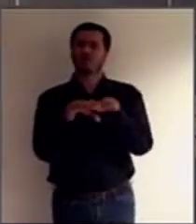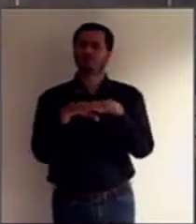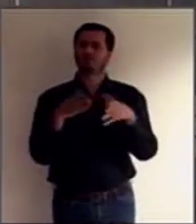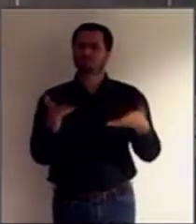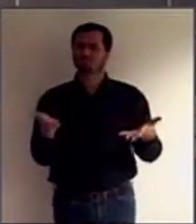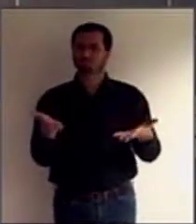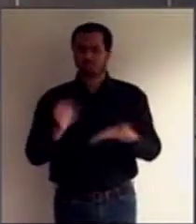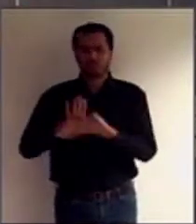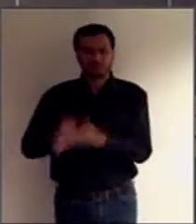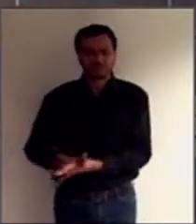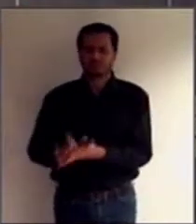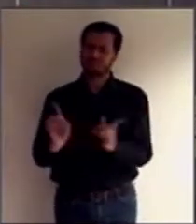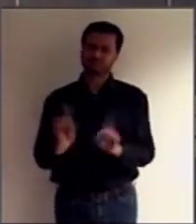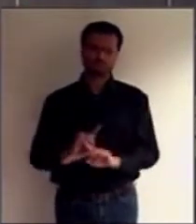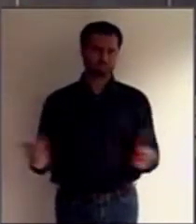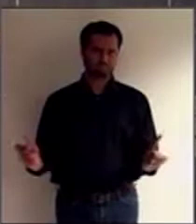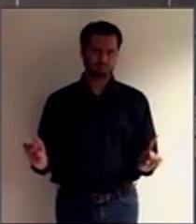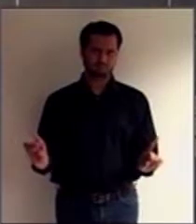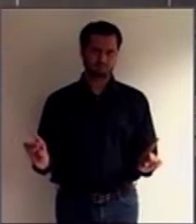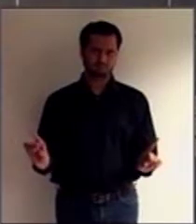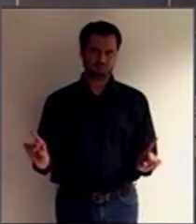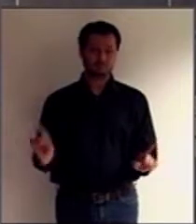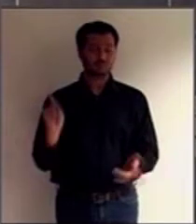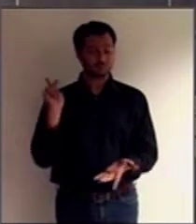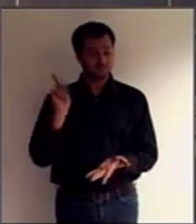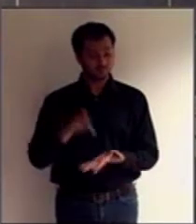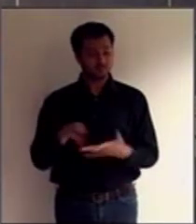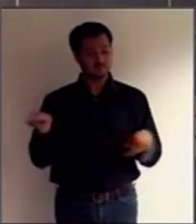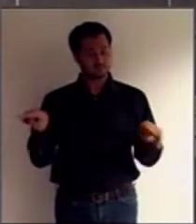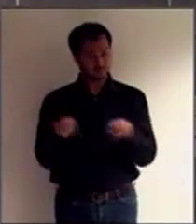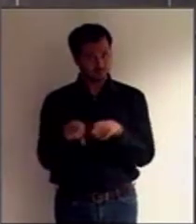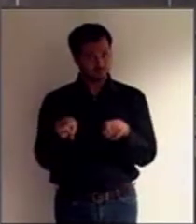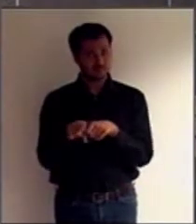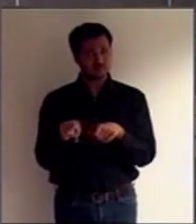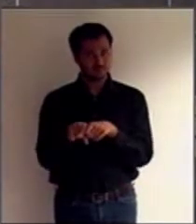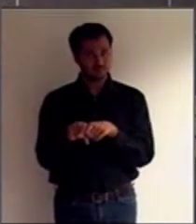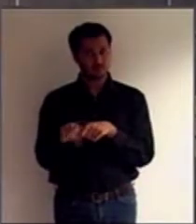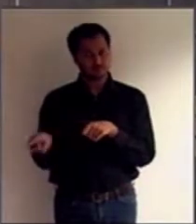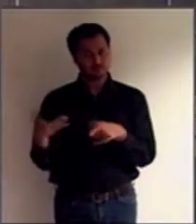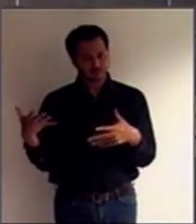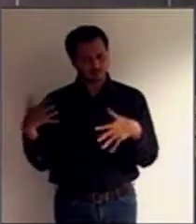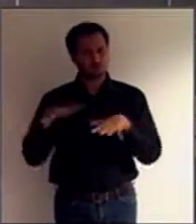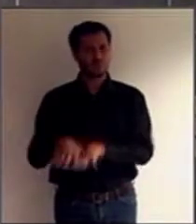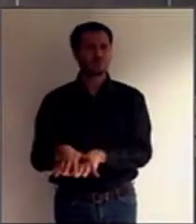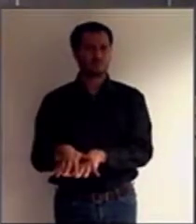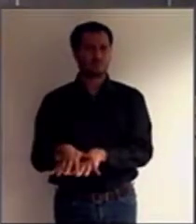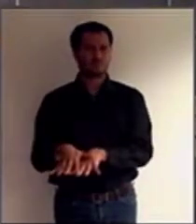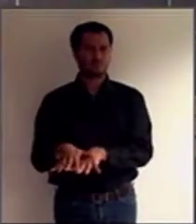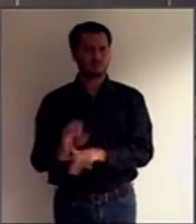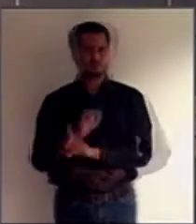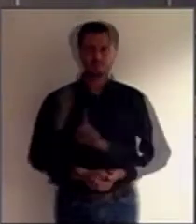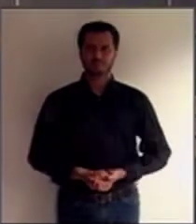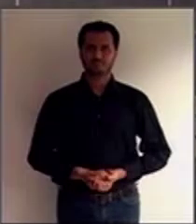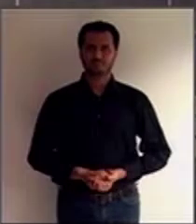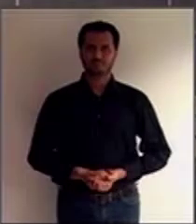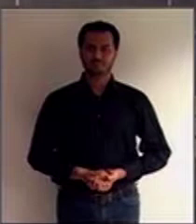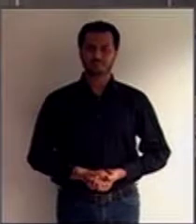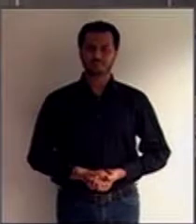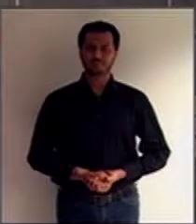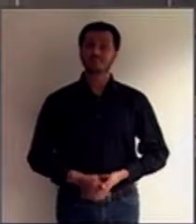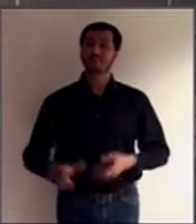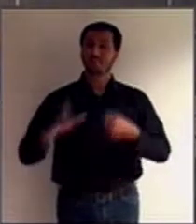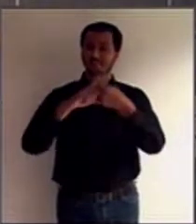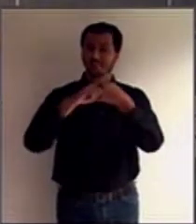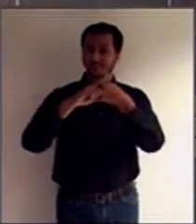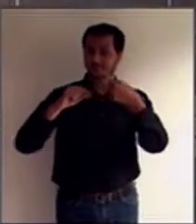de não discriminação e de efetiva garantia de inclusão e participação da pessoa com deficiência na sociedade. O